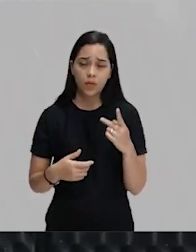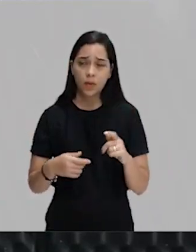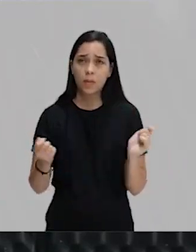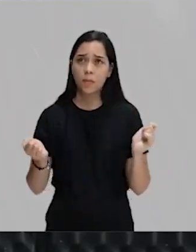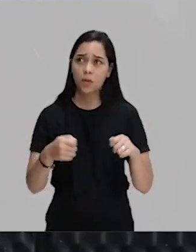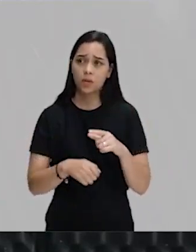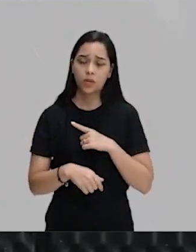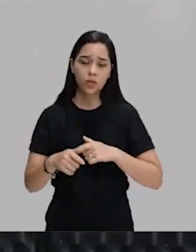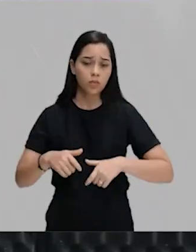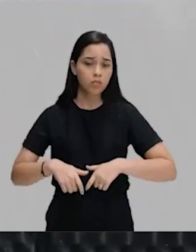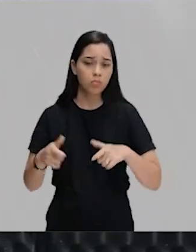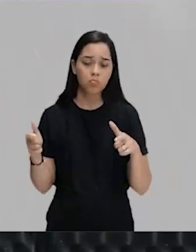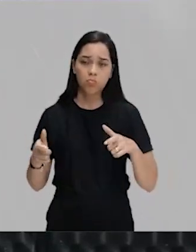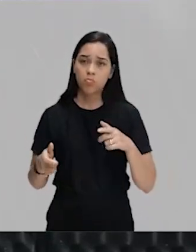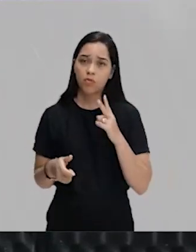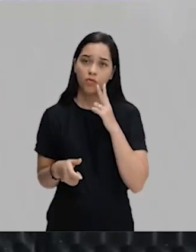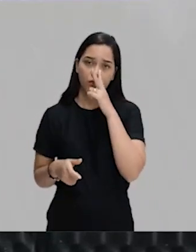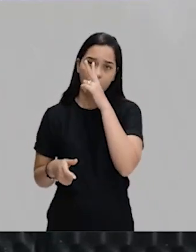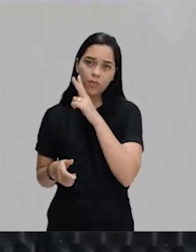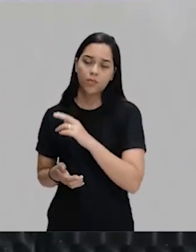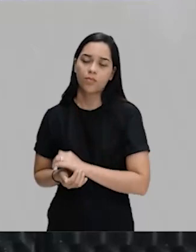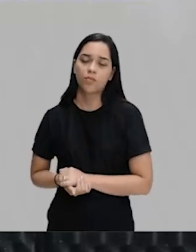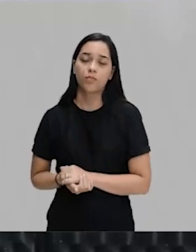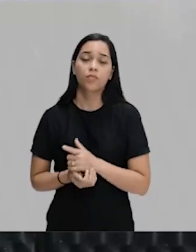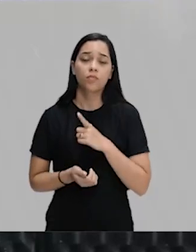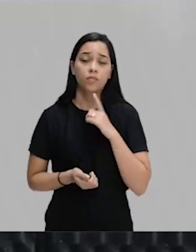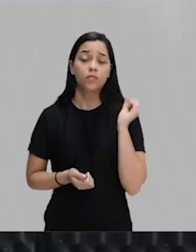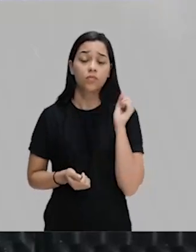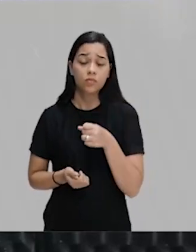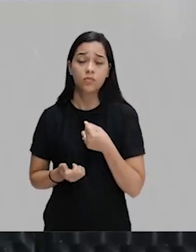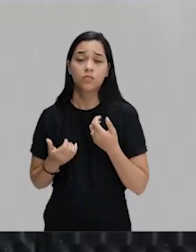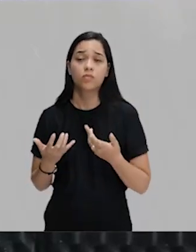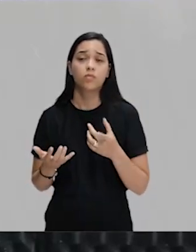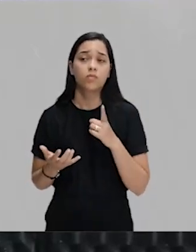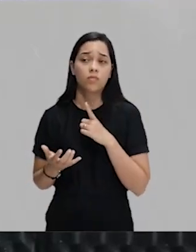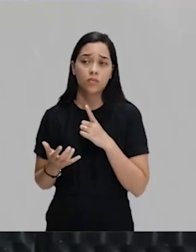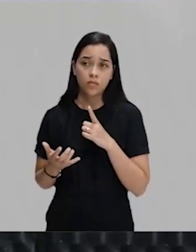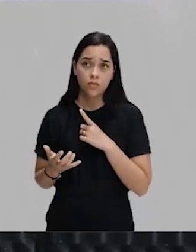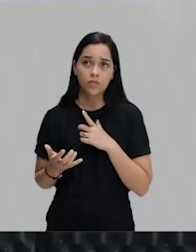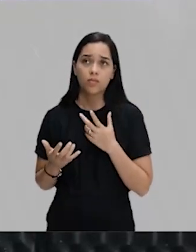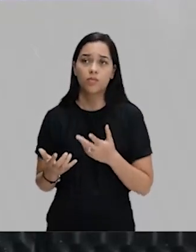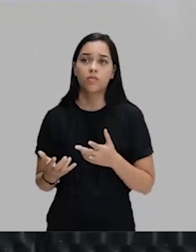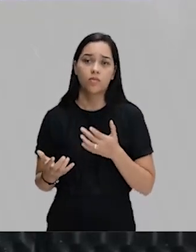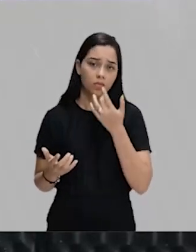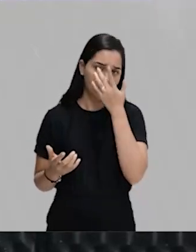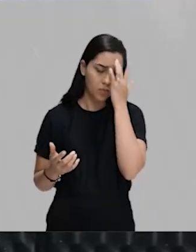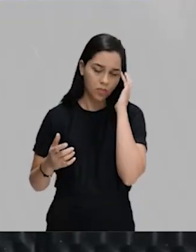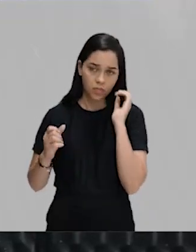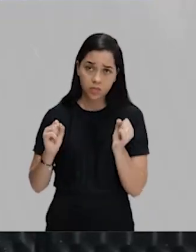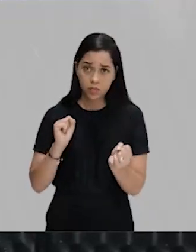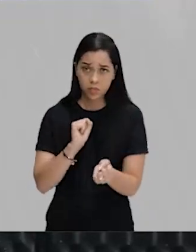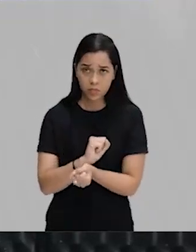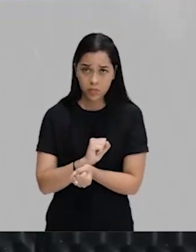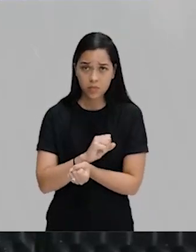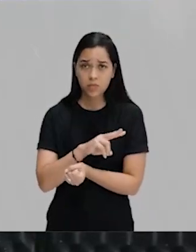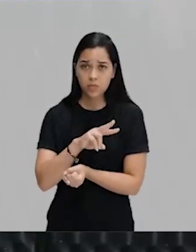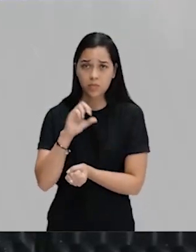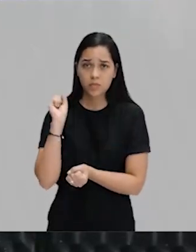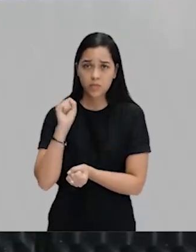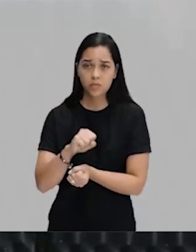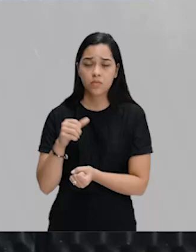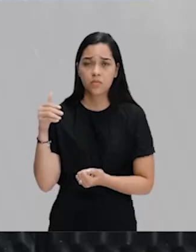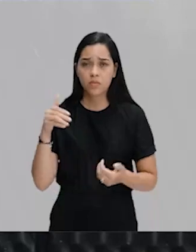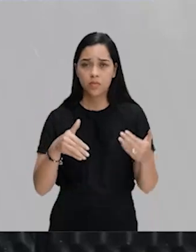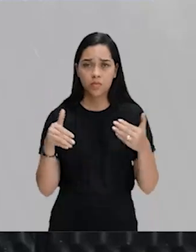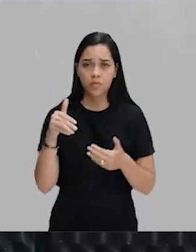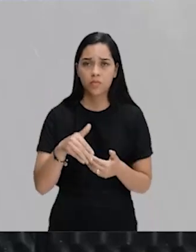essa questão vai ficando cada vez mais nítida. nós temos o caso de escravos que vão participar